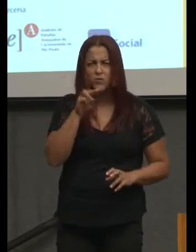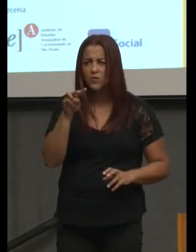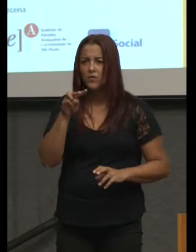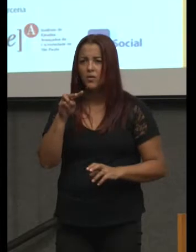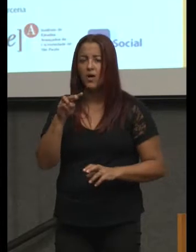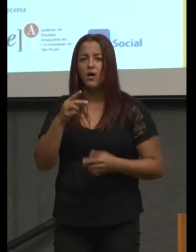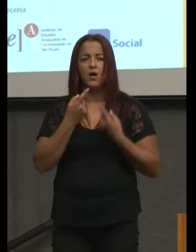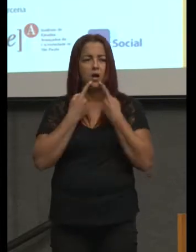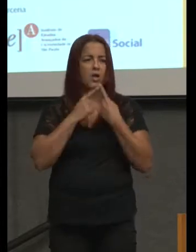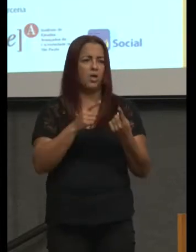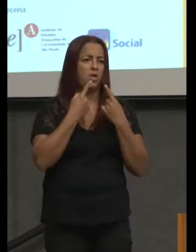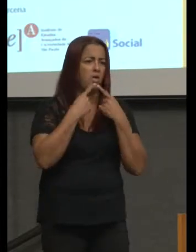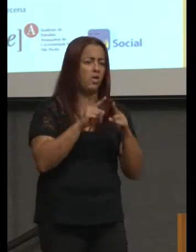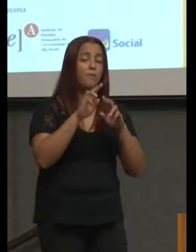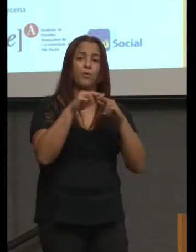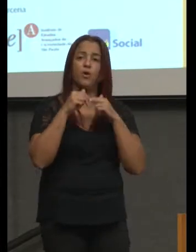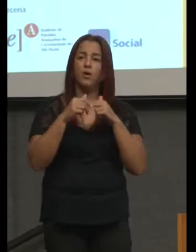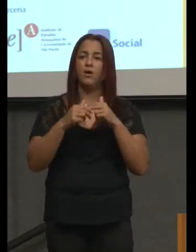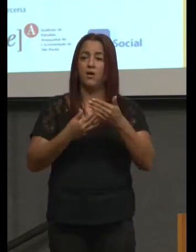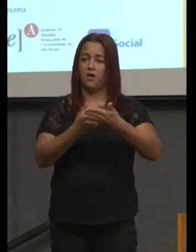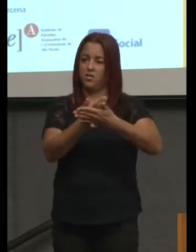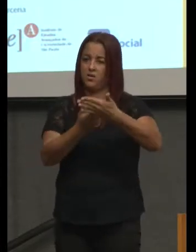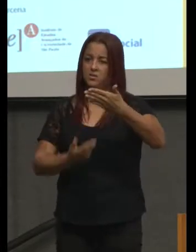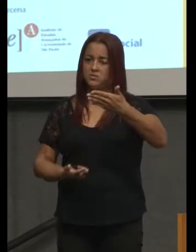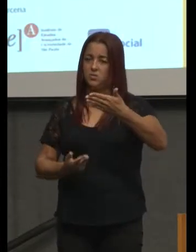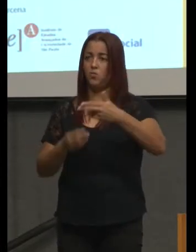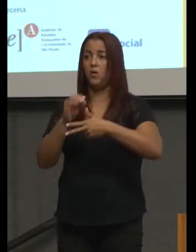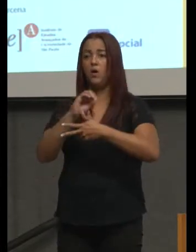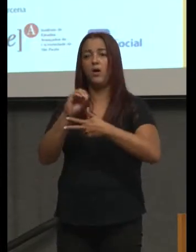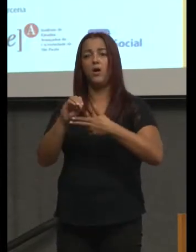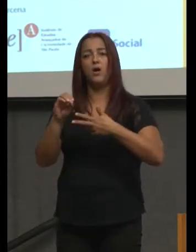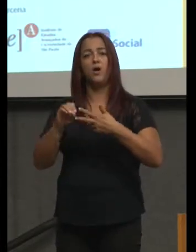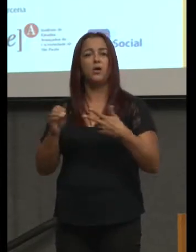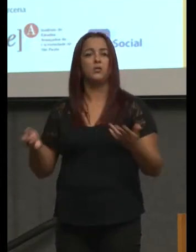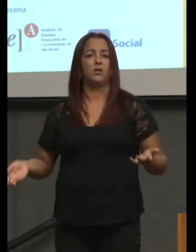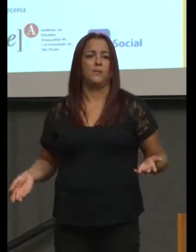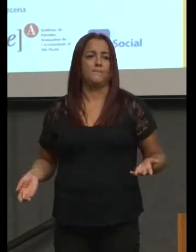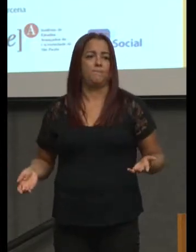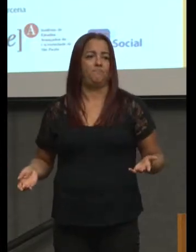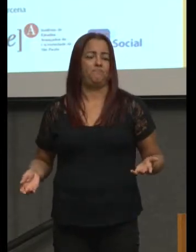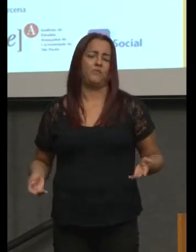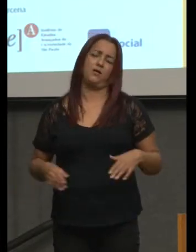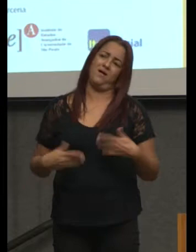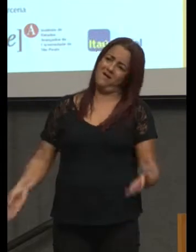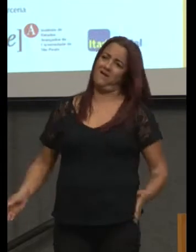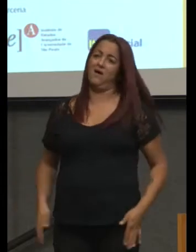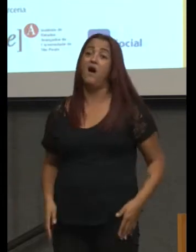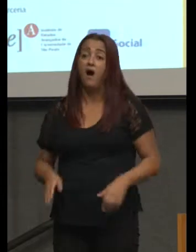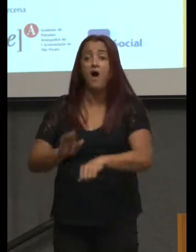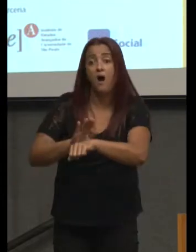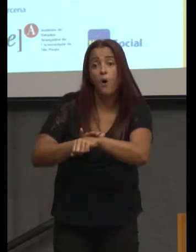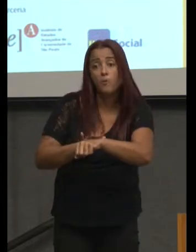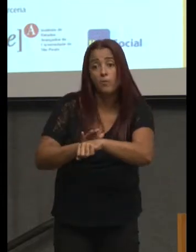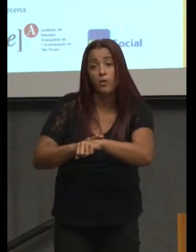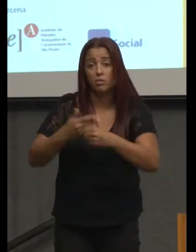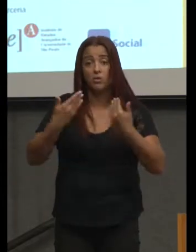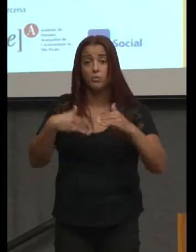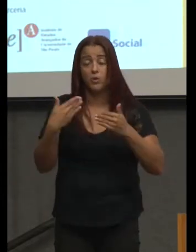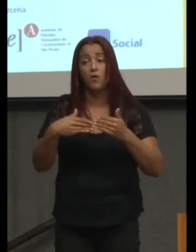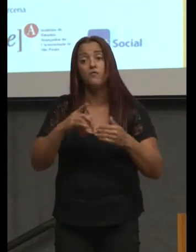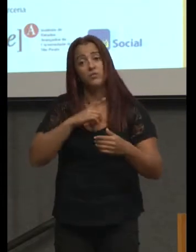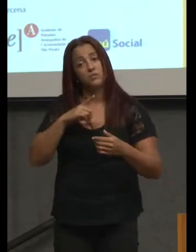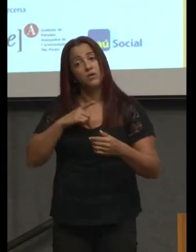políticas, vocês sabem disso. Ora, é o momento daquela prova em que há o exercício da